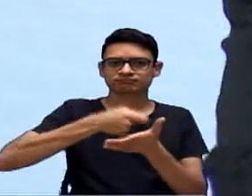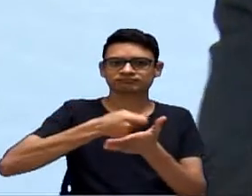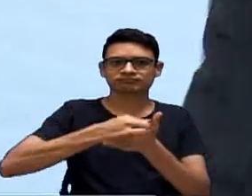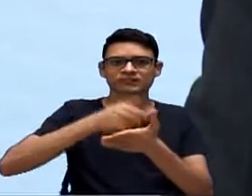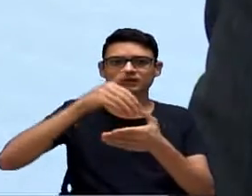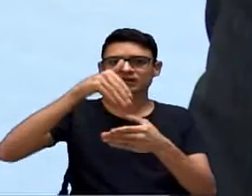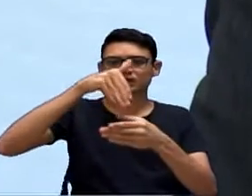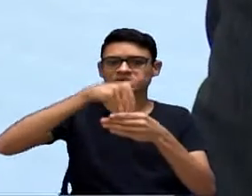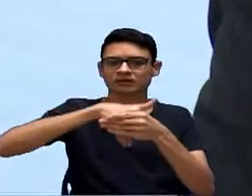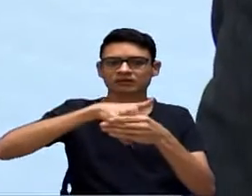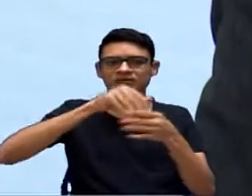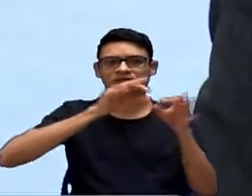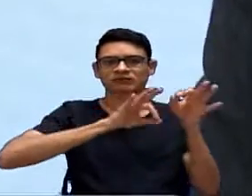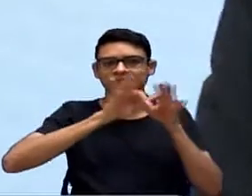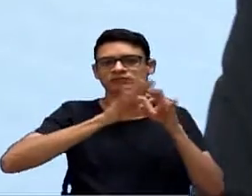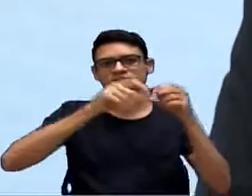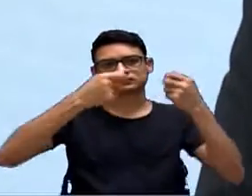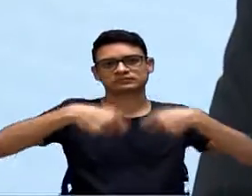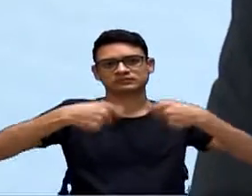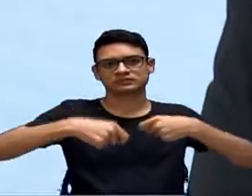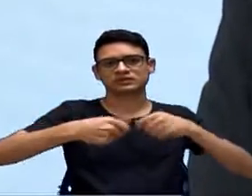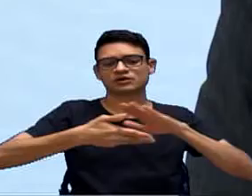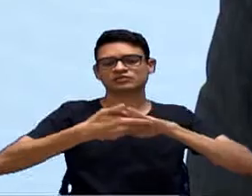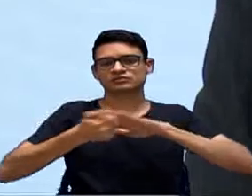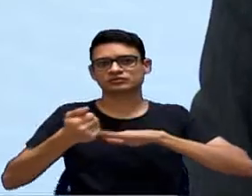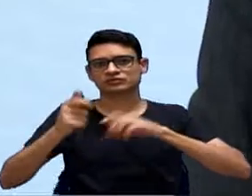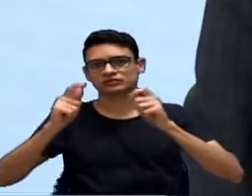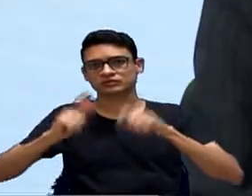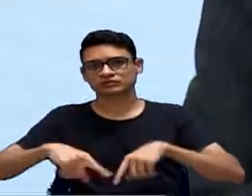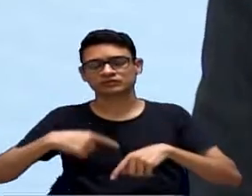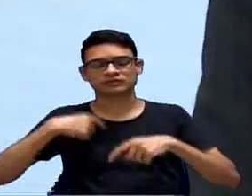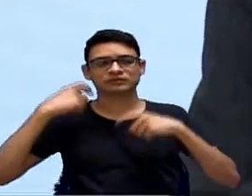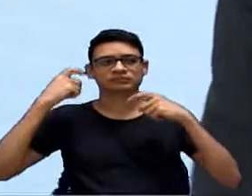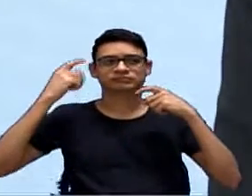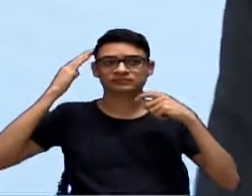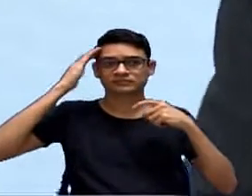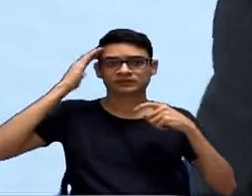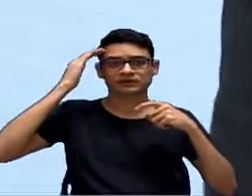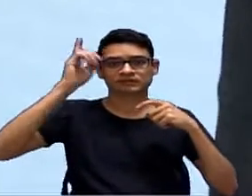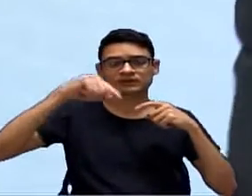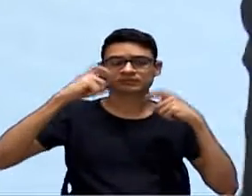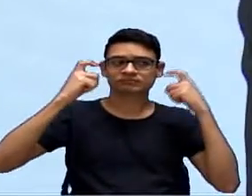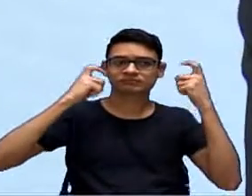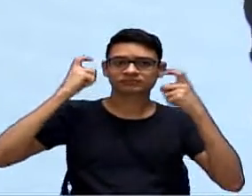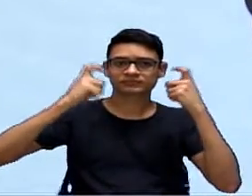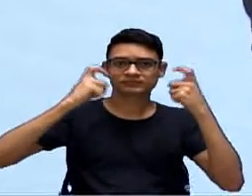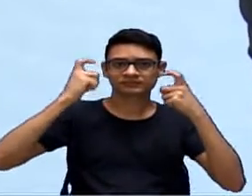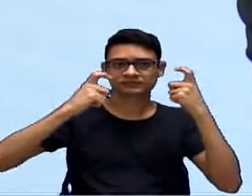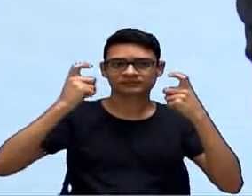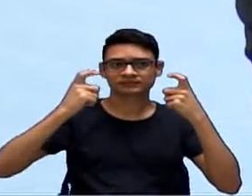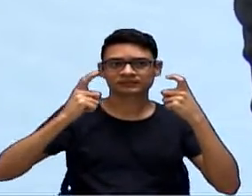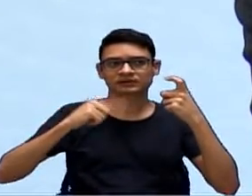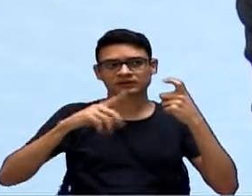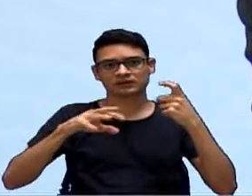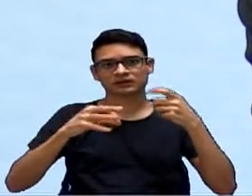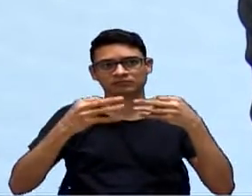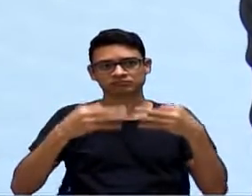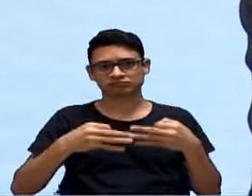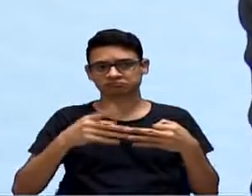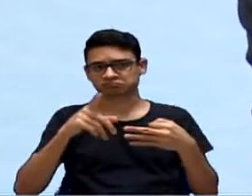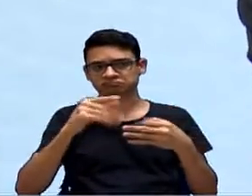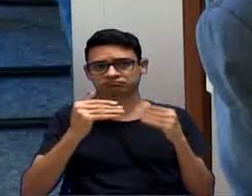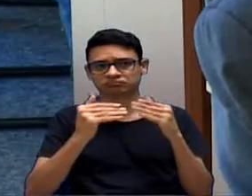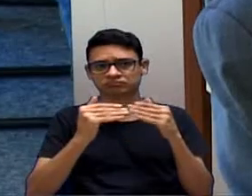lei. Retirar novamente, eu entendo que é uma preocupação, uma preciosidade, que é legítimo do vereador,